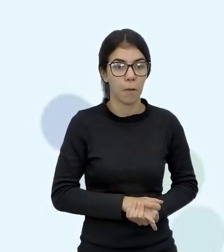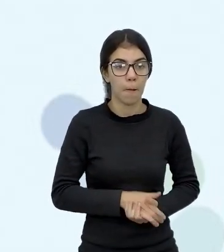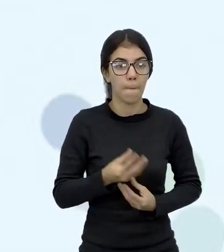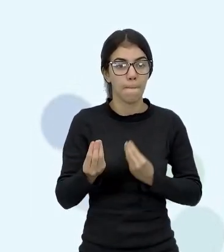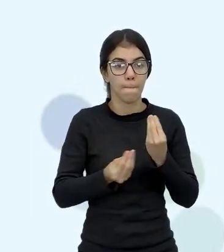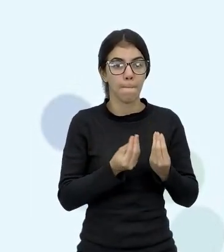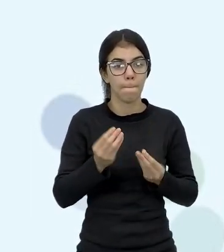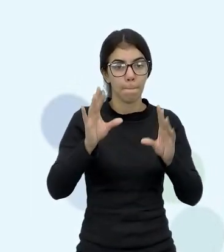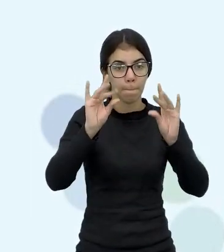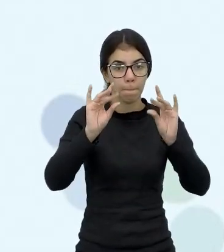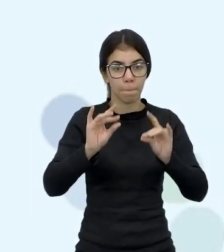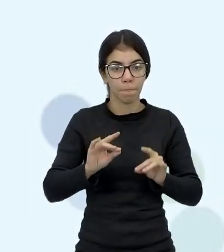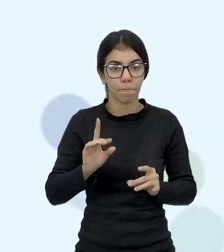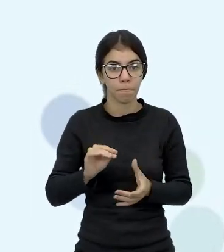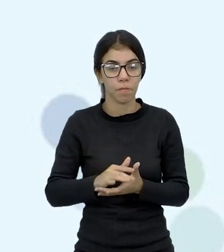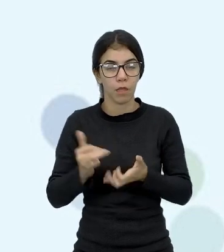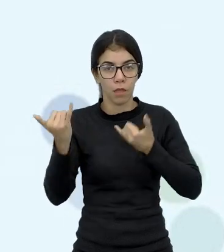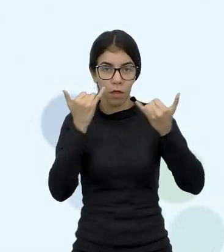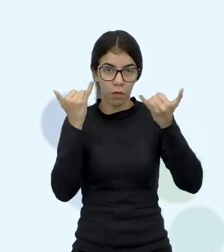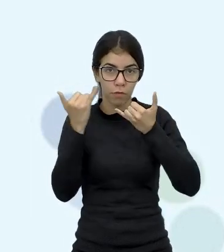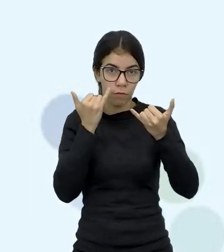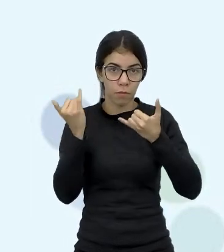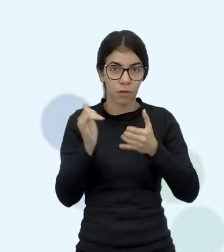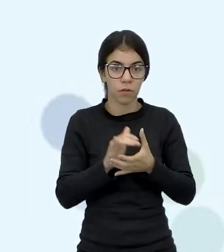Como é definida a entrada de dados?